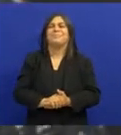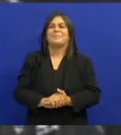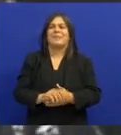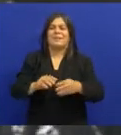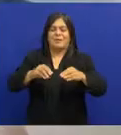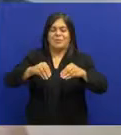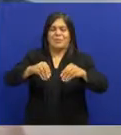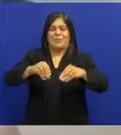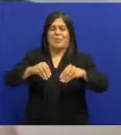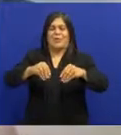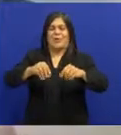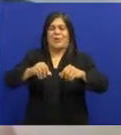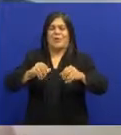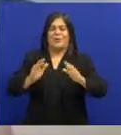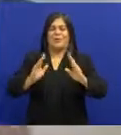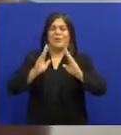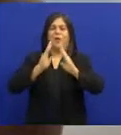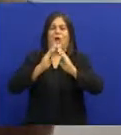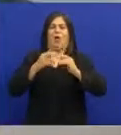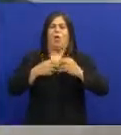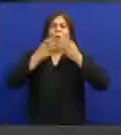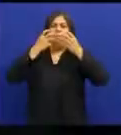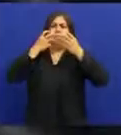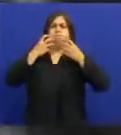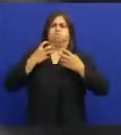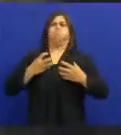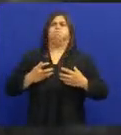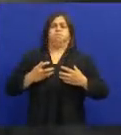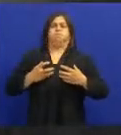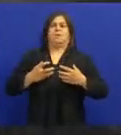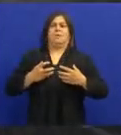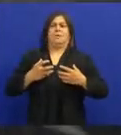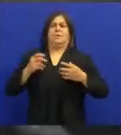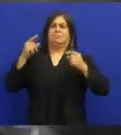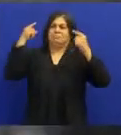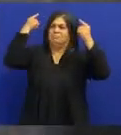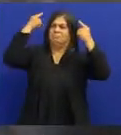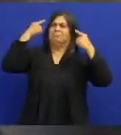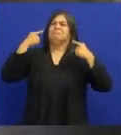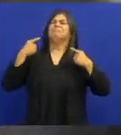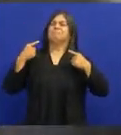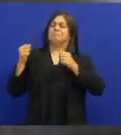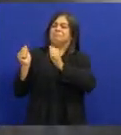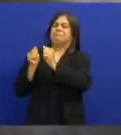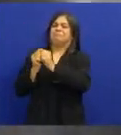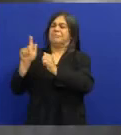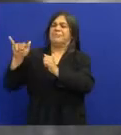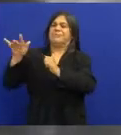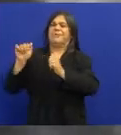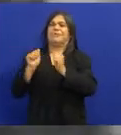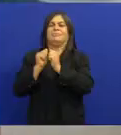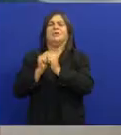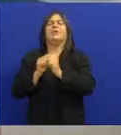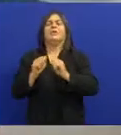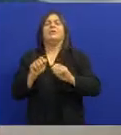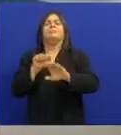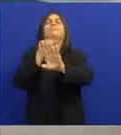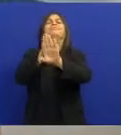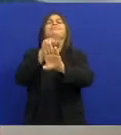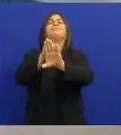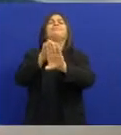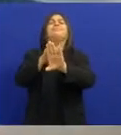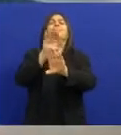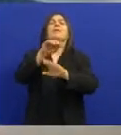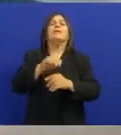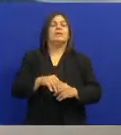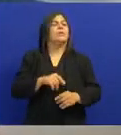De Olaria Eu Com uma barba Incrível Cabelão Geraldo Com aqueles cabelos Cacheados E fomos lá A gente tocou